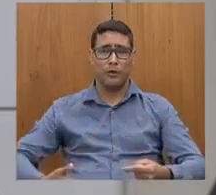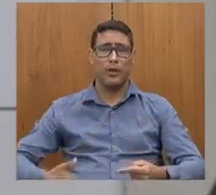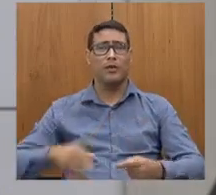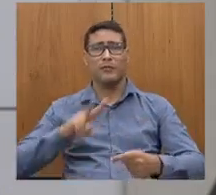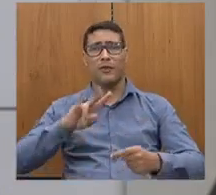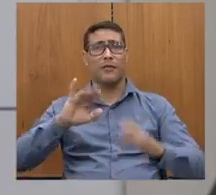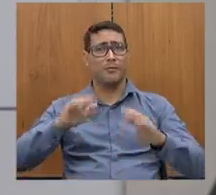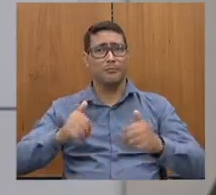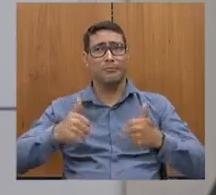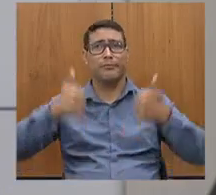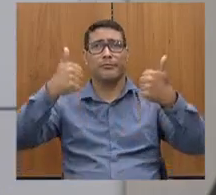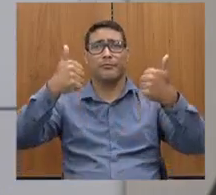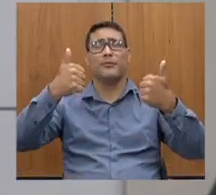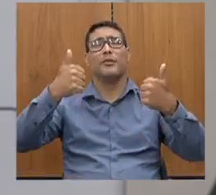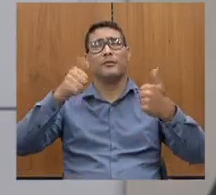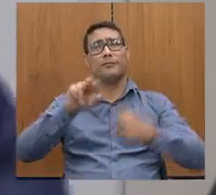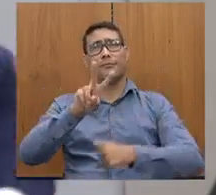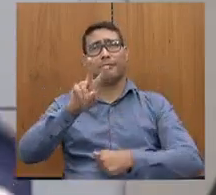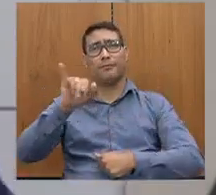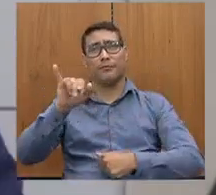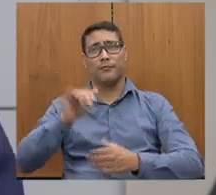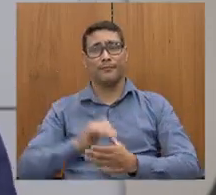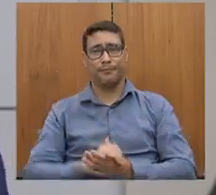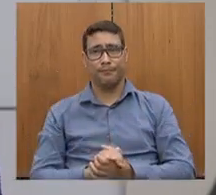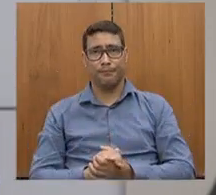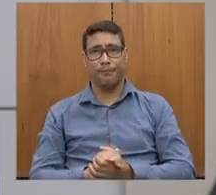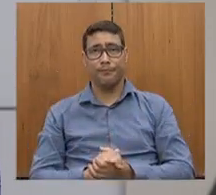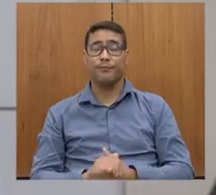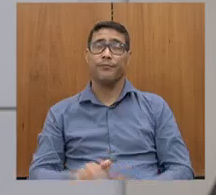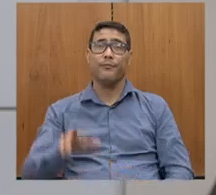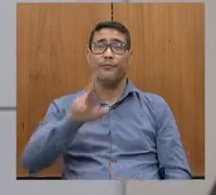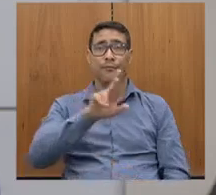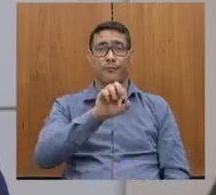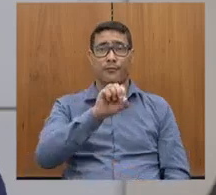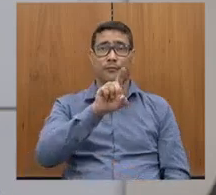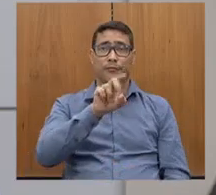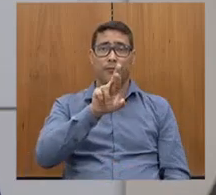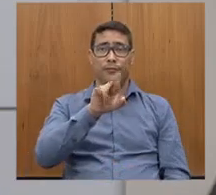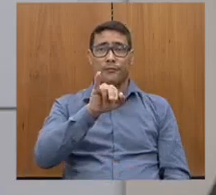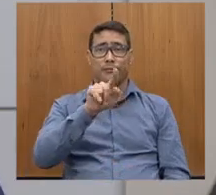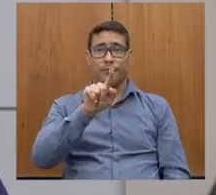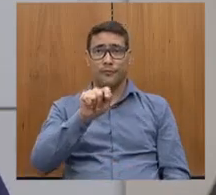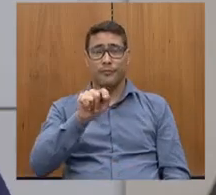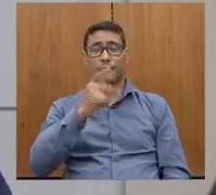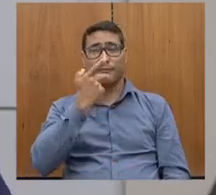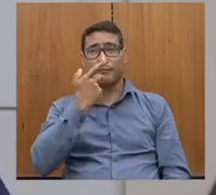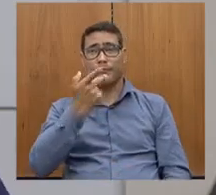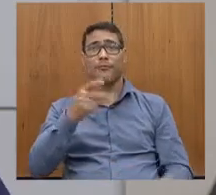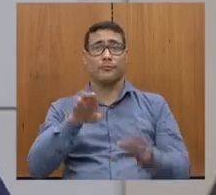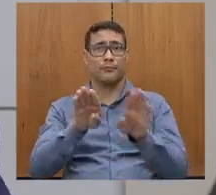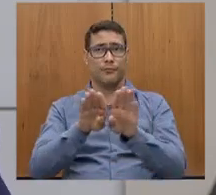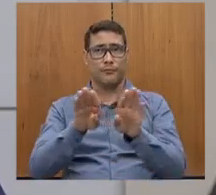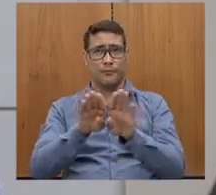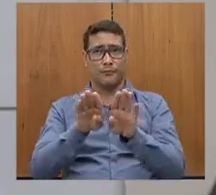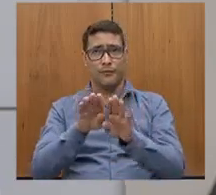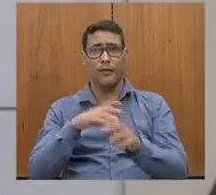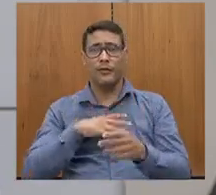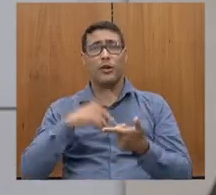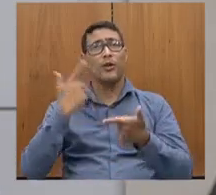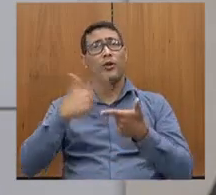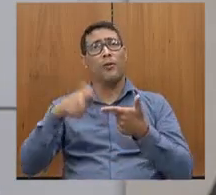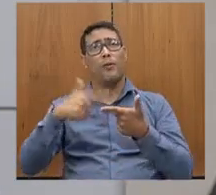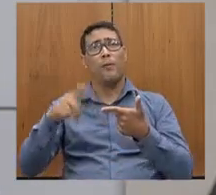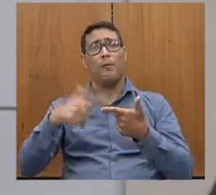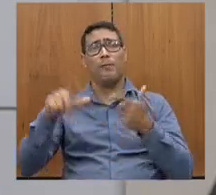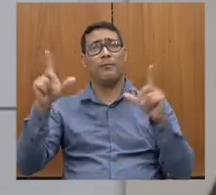certeza. E aí, o Rodrigo acaba de confirmar mais uma vez o grande, um problema pequeno e